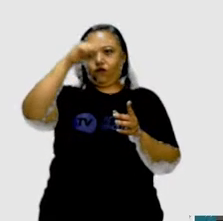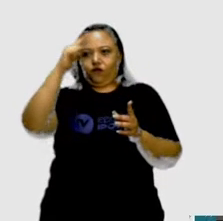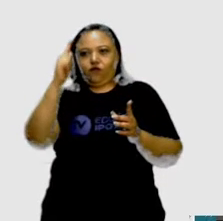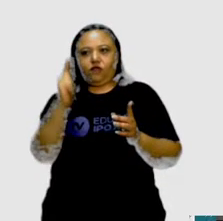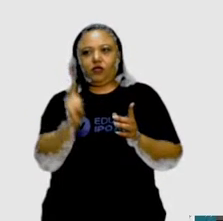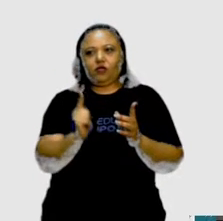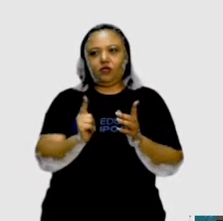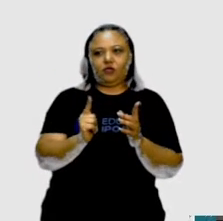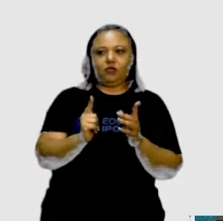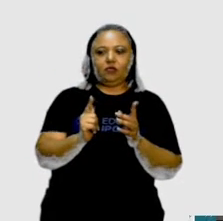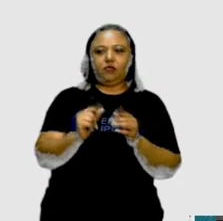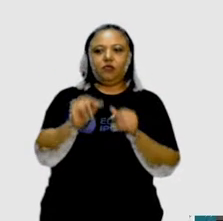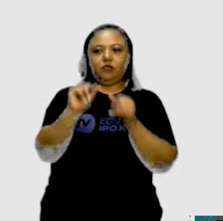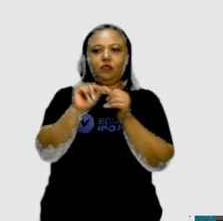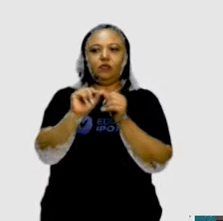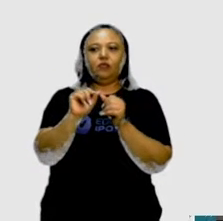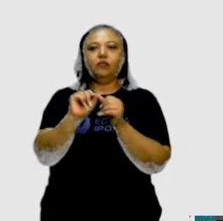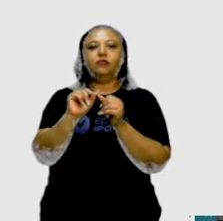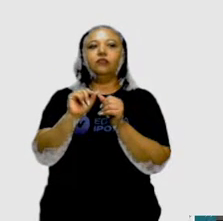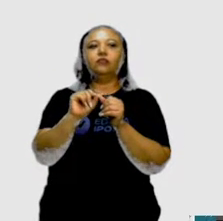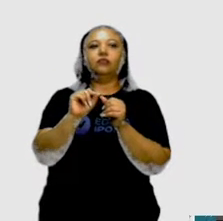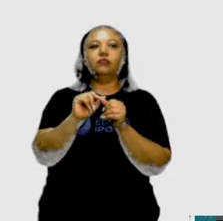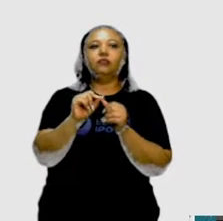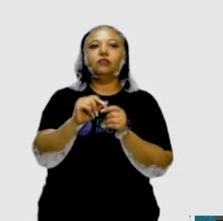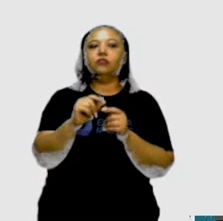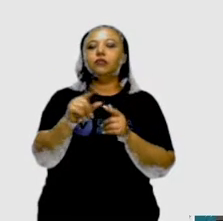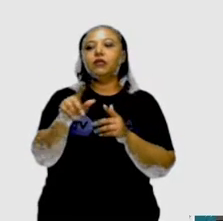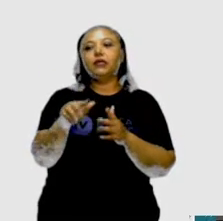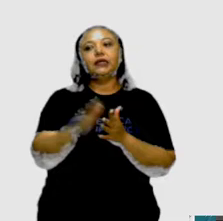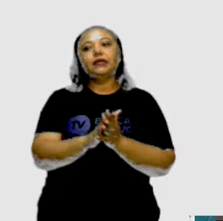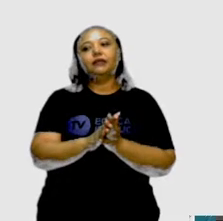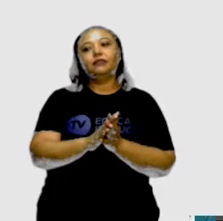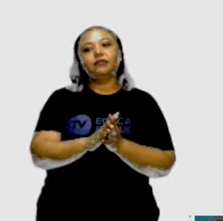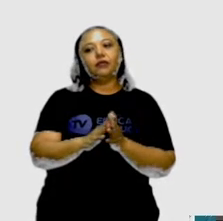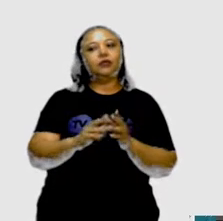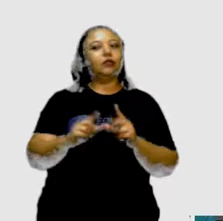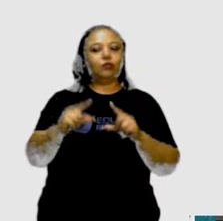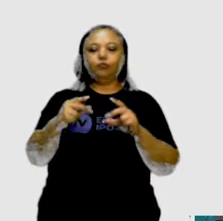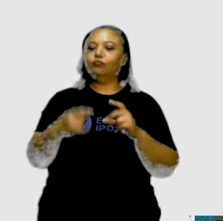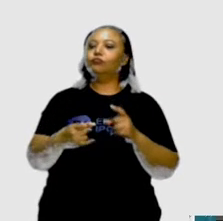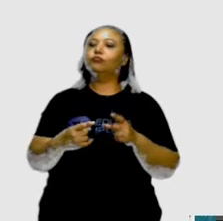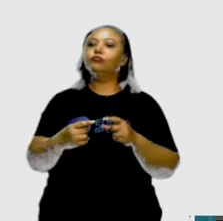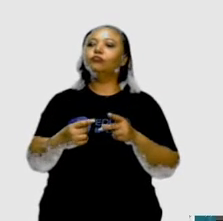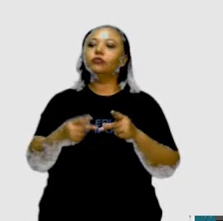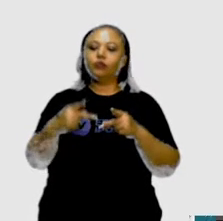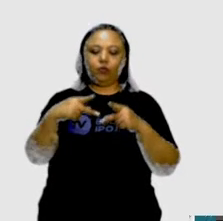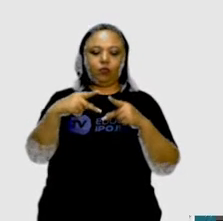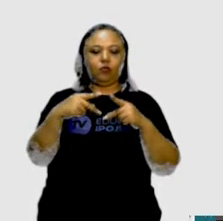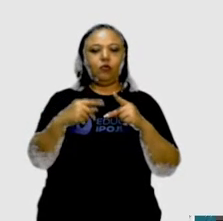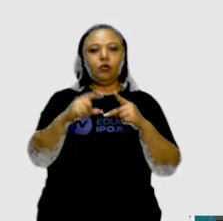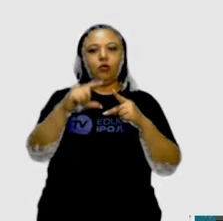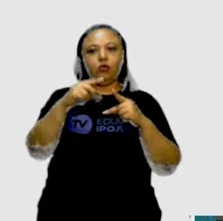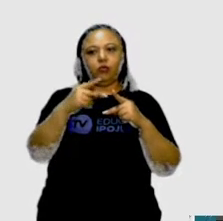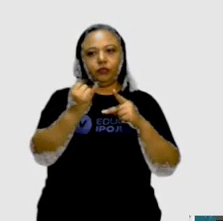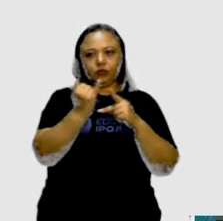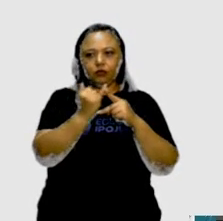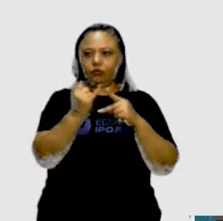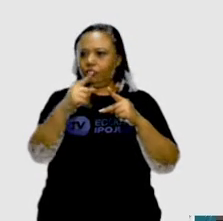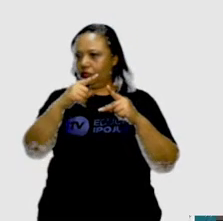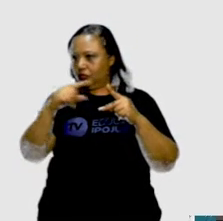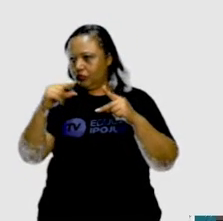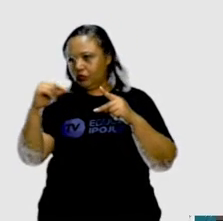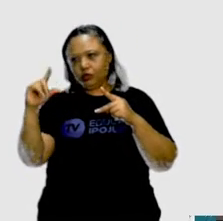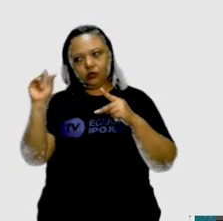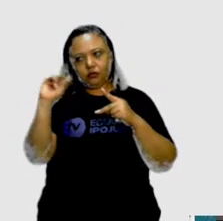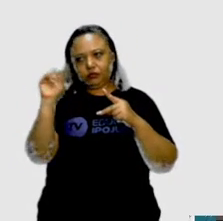elas formavam, não formavam polígonos. Então, polígonos são figuras que têm lados, né?